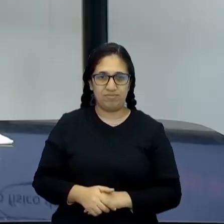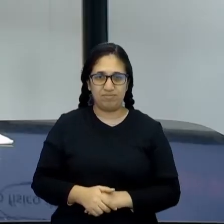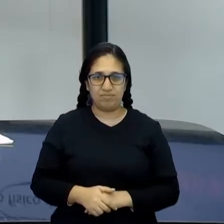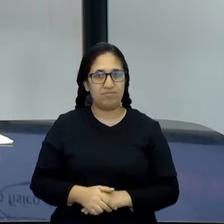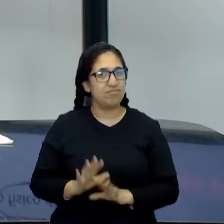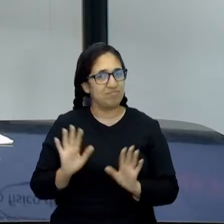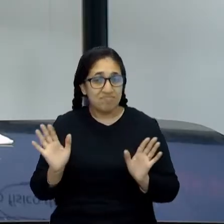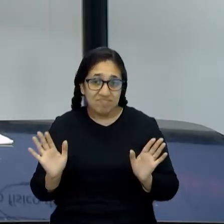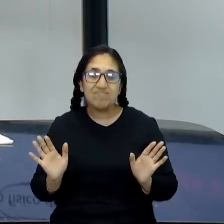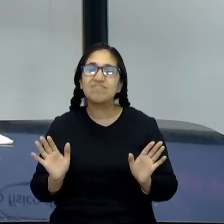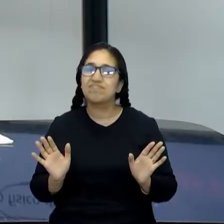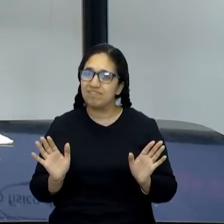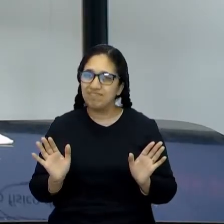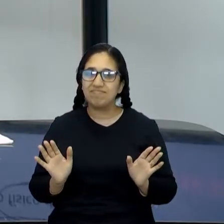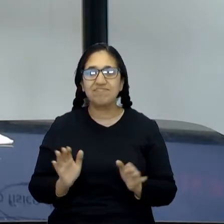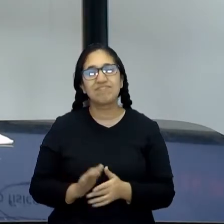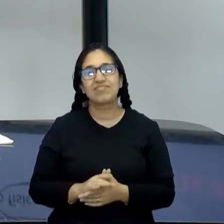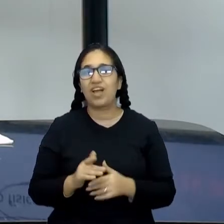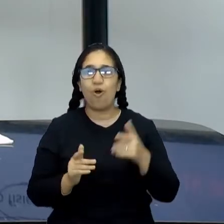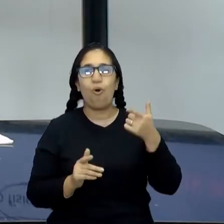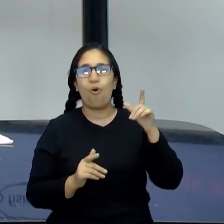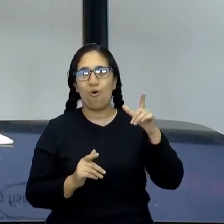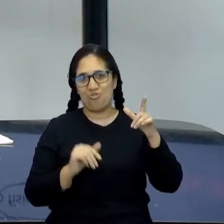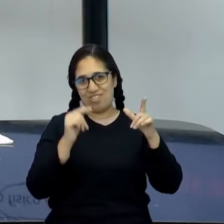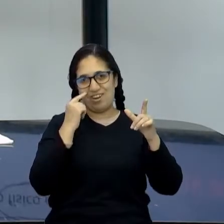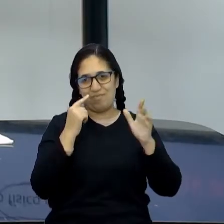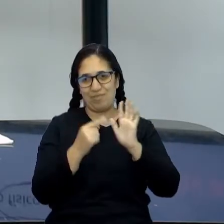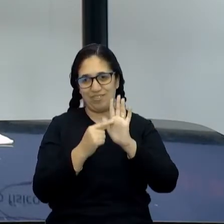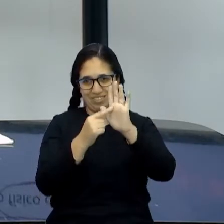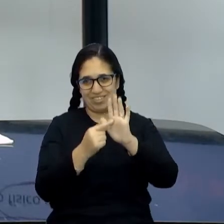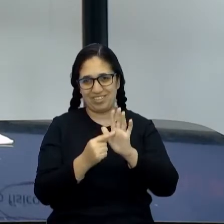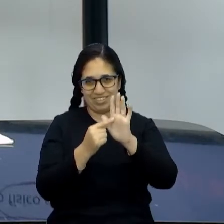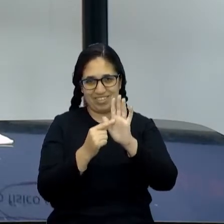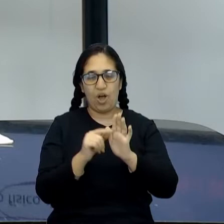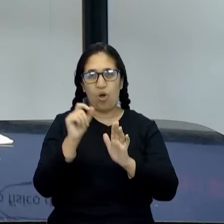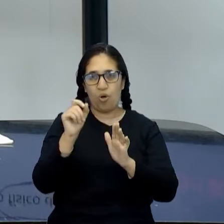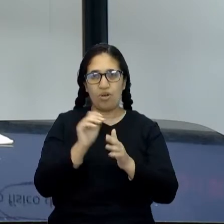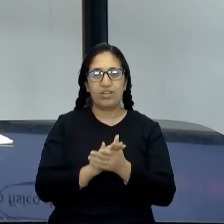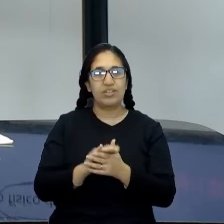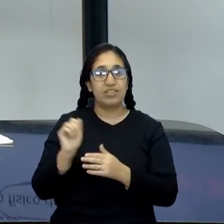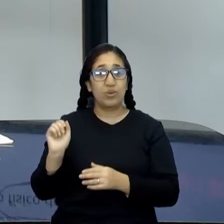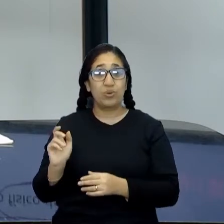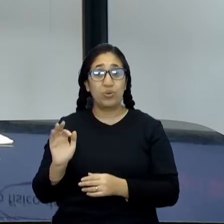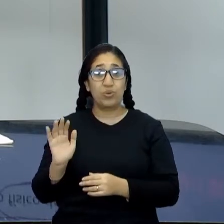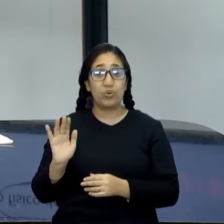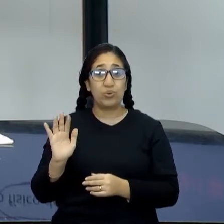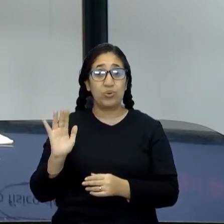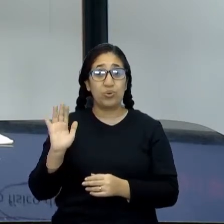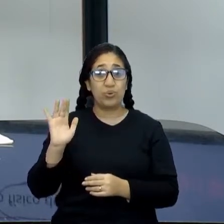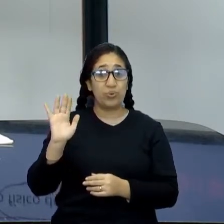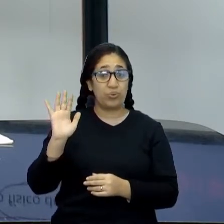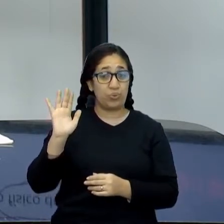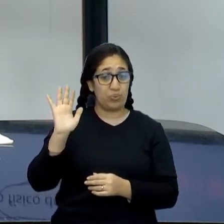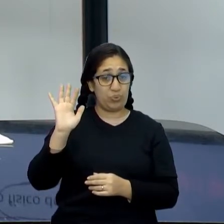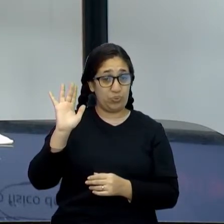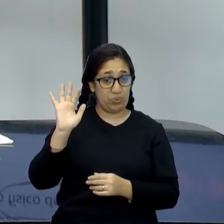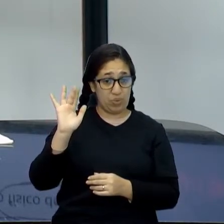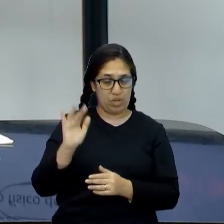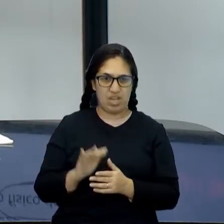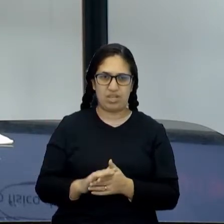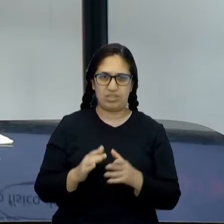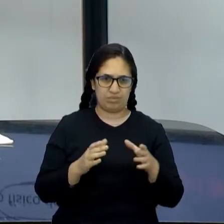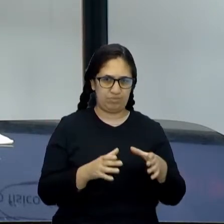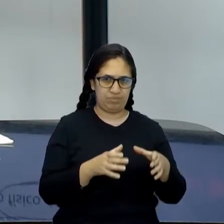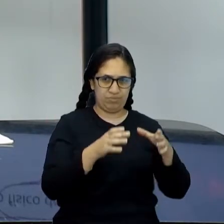Bom, é isso. Agora, outra coisa que eu quero mostrar, ó, é a propriedade do gás que a gente viu no simulador. Então, aqui eu tenho